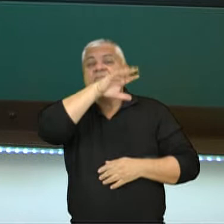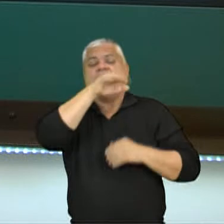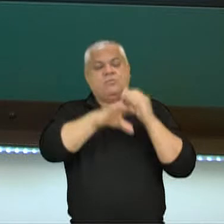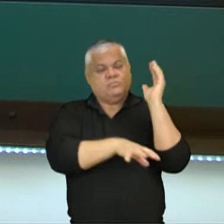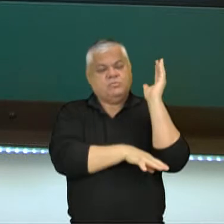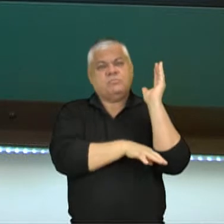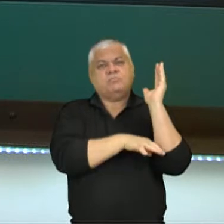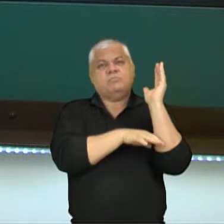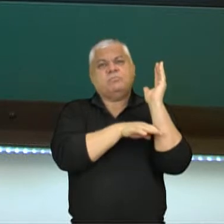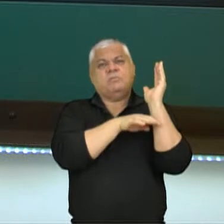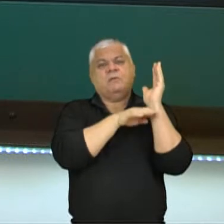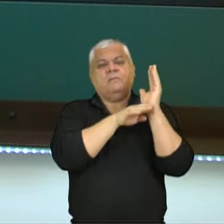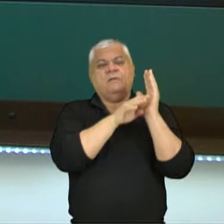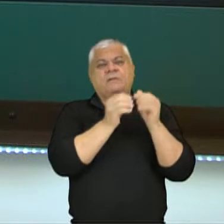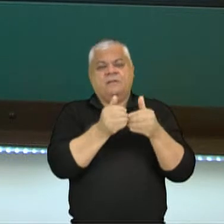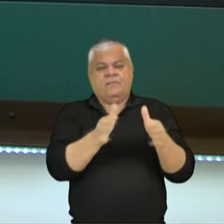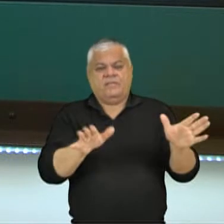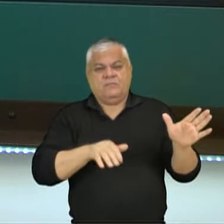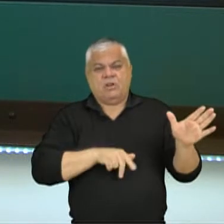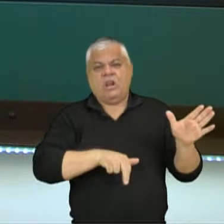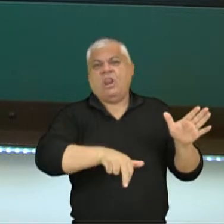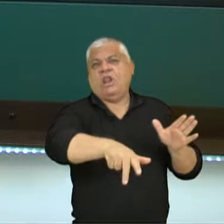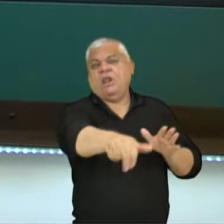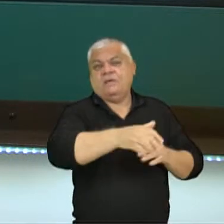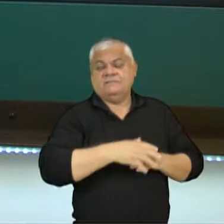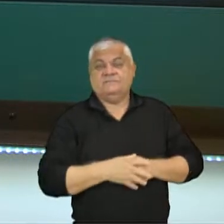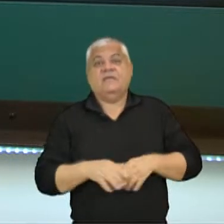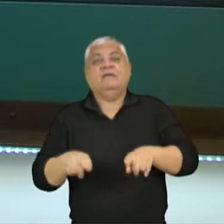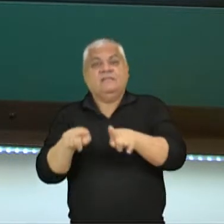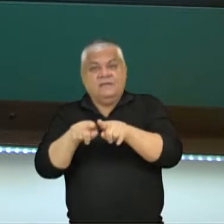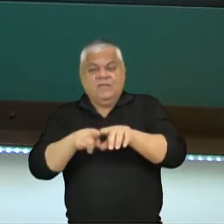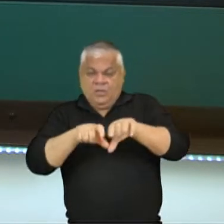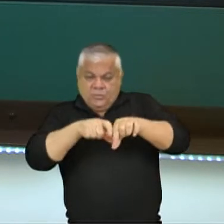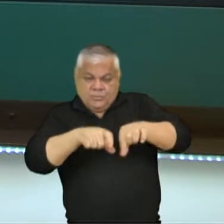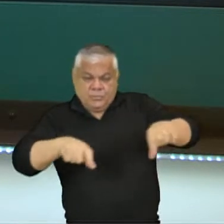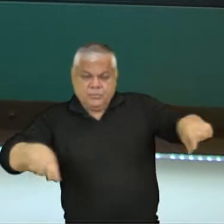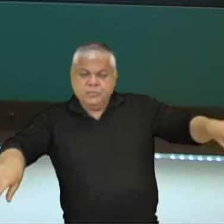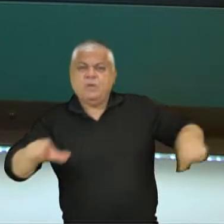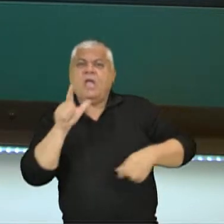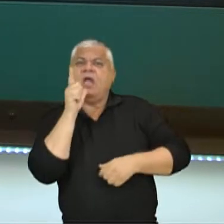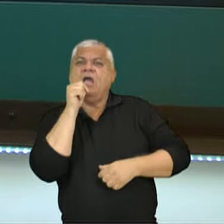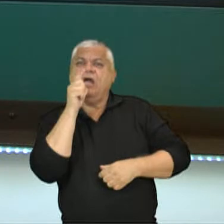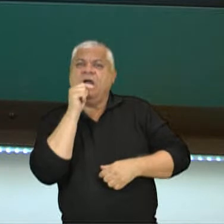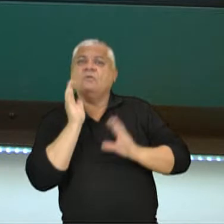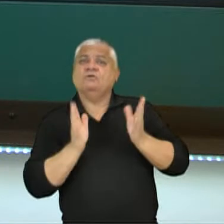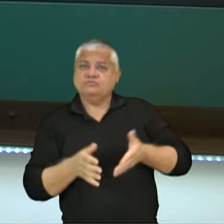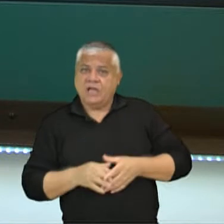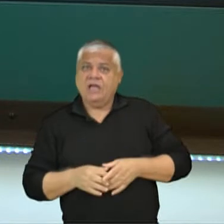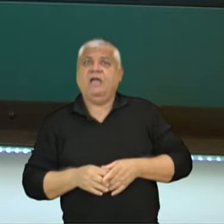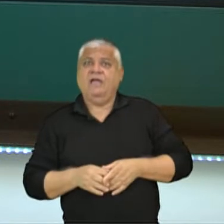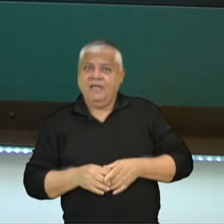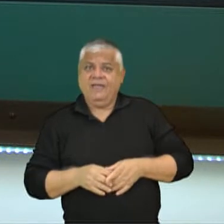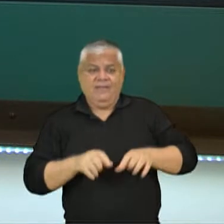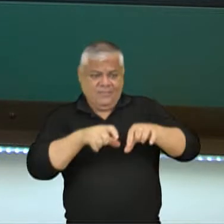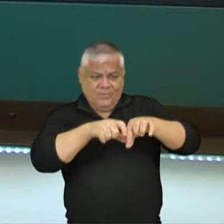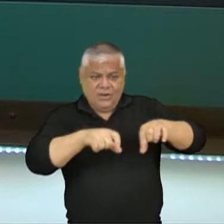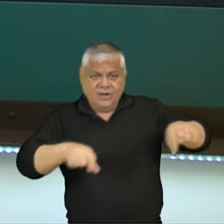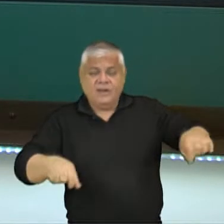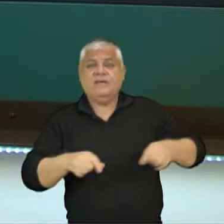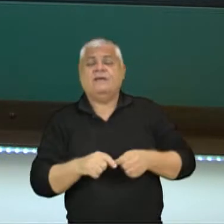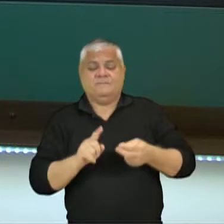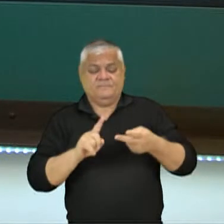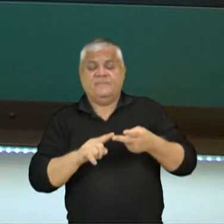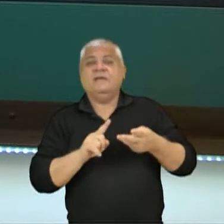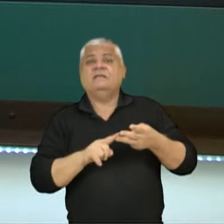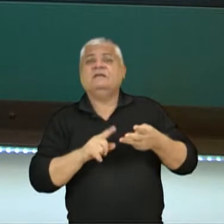Lembrando que o romano, ele já dominava hidráulica. Era outra coisa, outra ciência que tinha na antiga Roma. Outra coisa interessante,